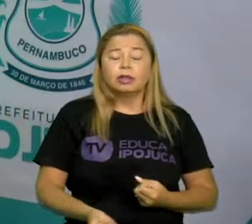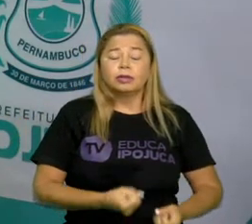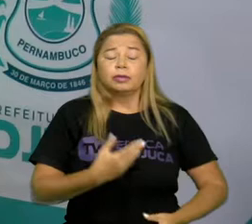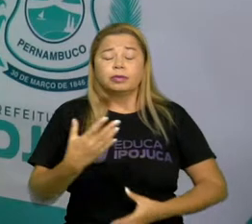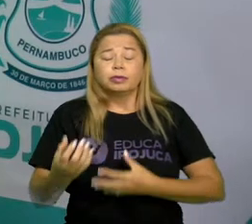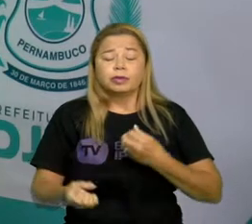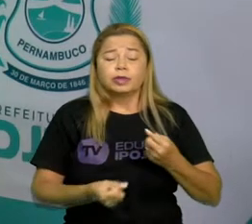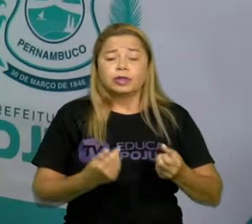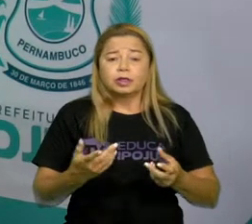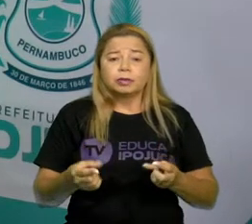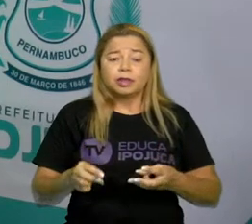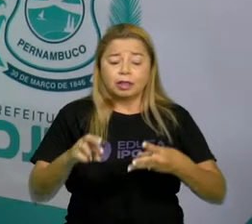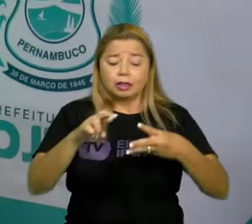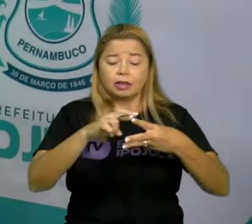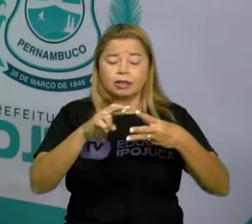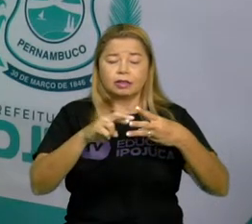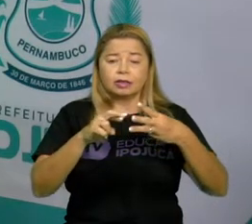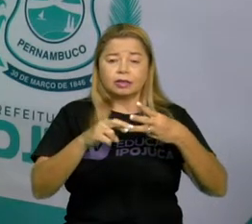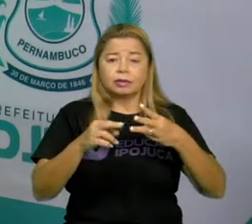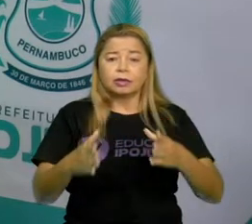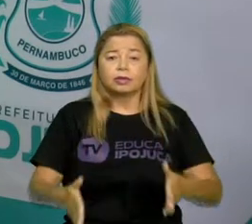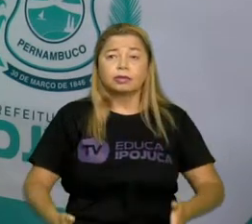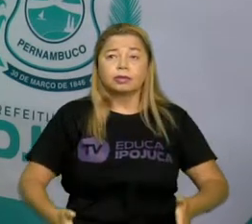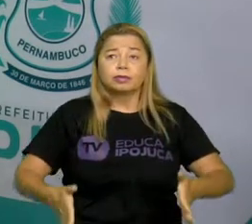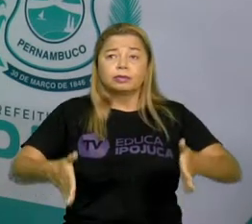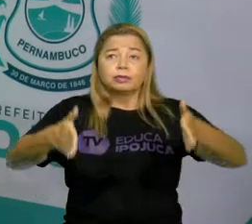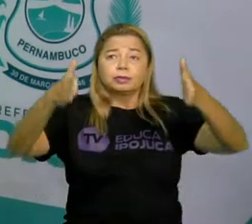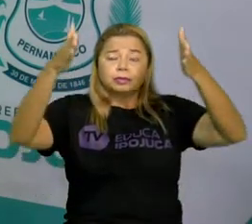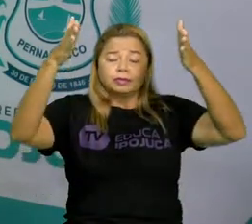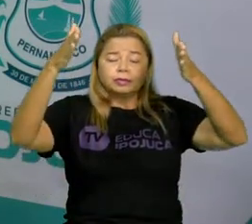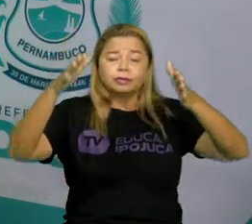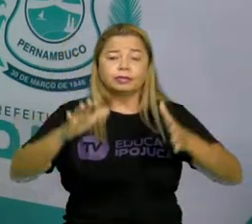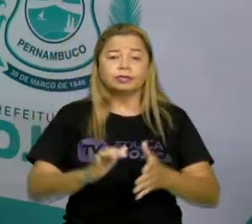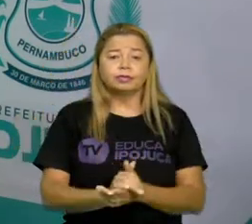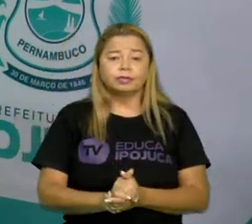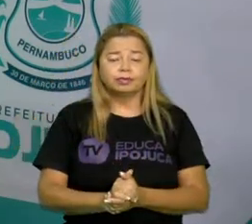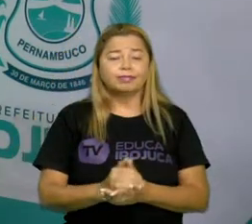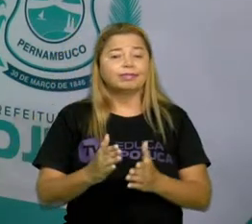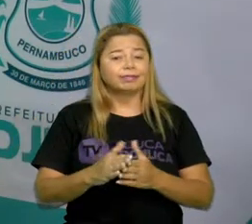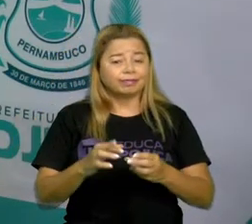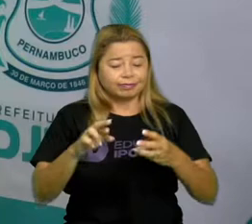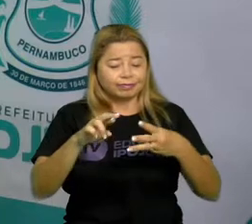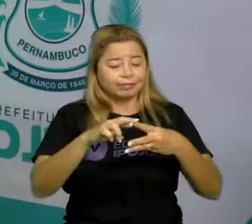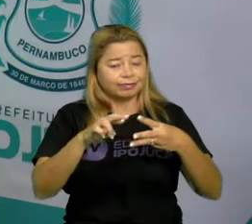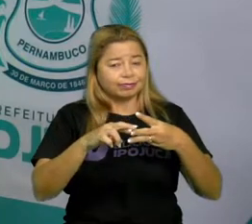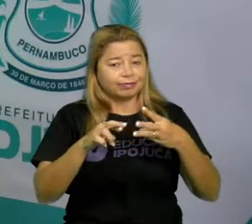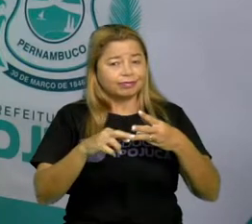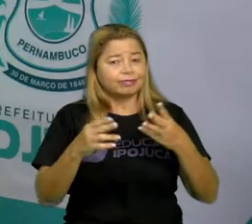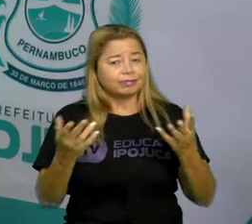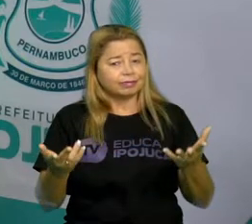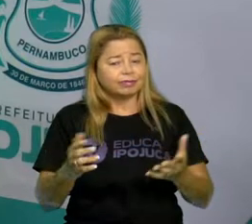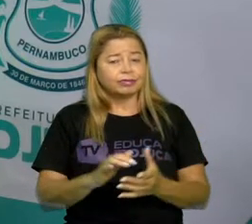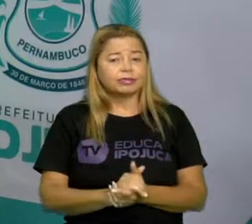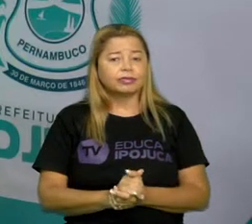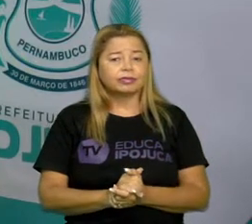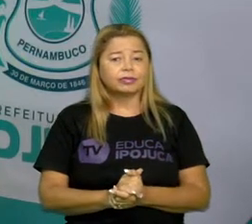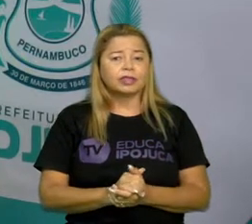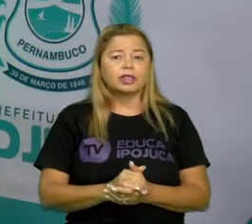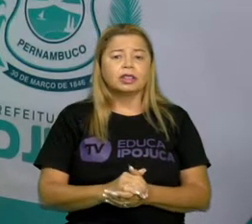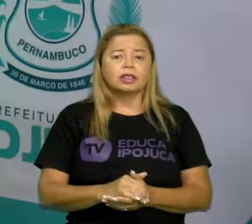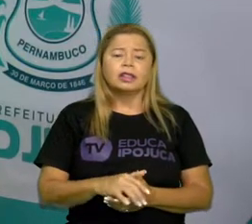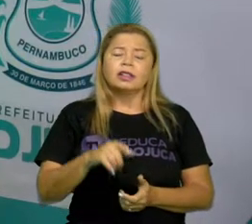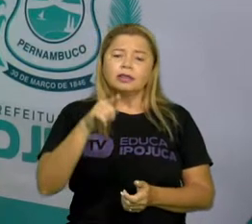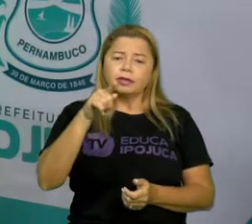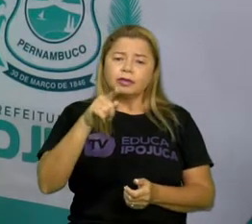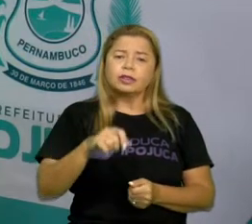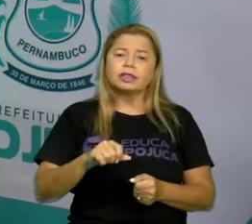Parede, não é isso? Rede, parede. Rimou. E nós podemos fazer brincar de